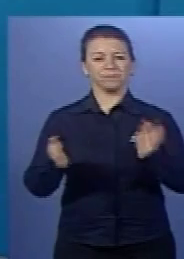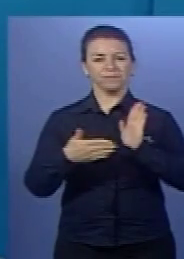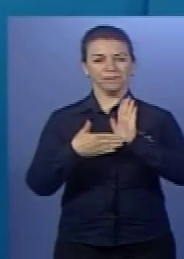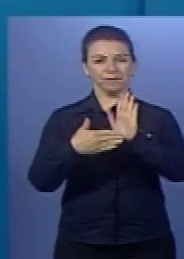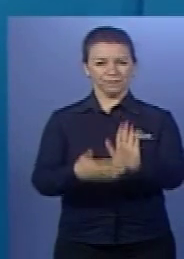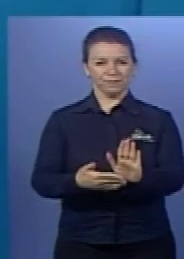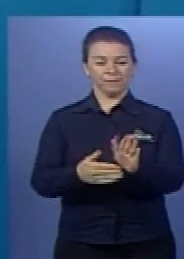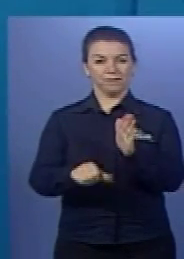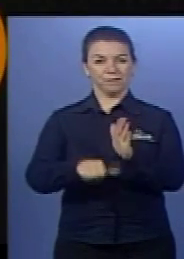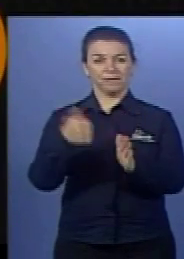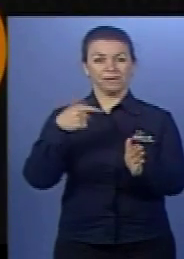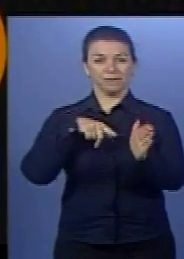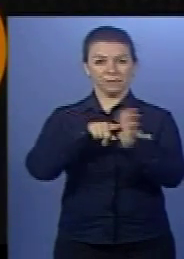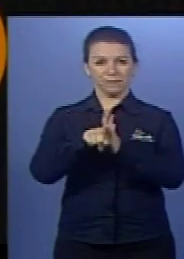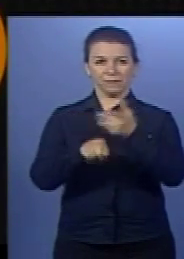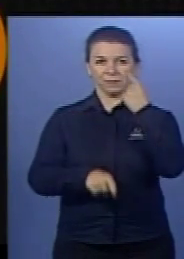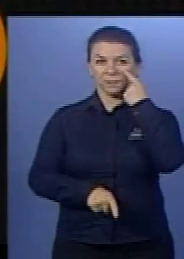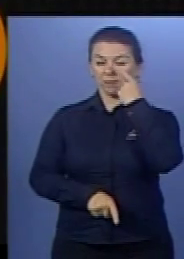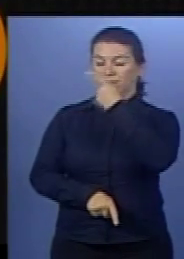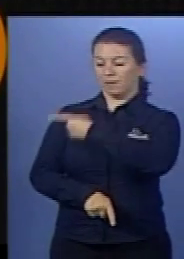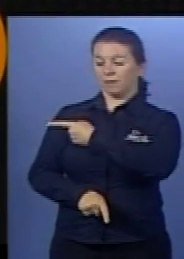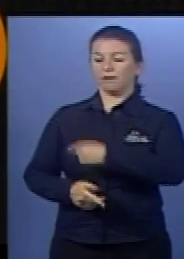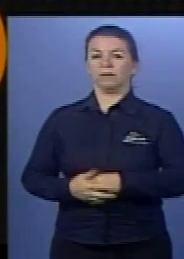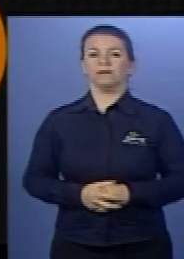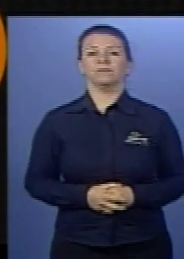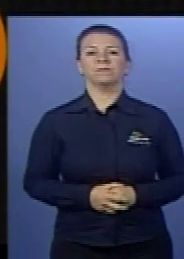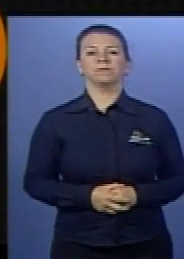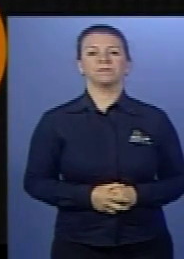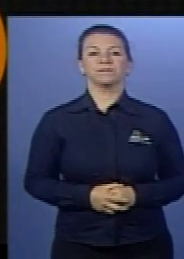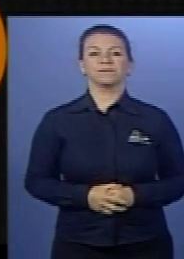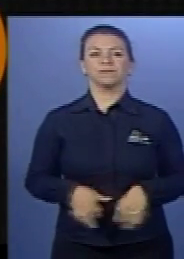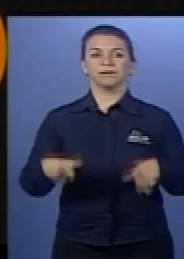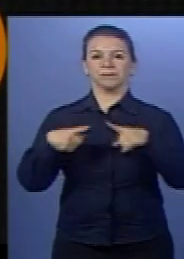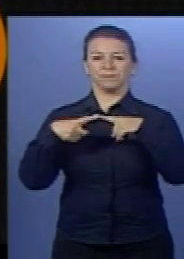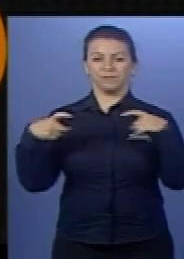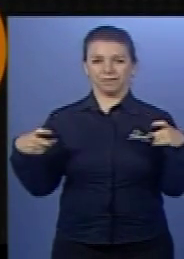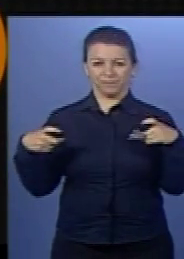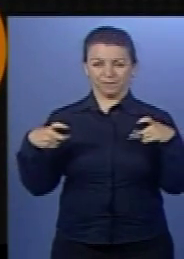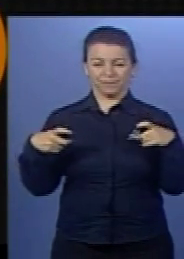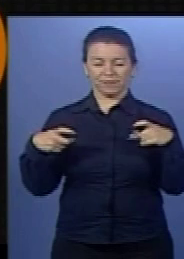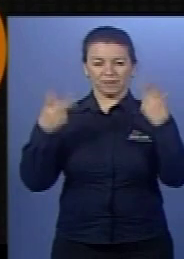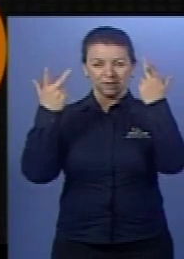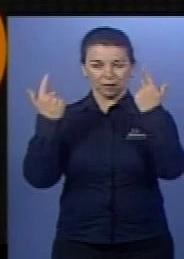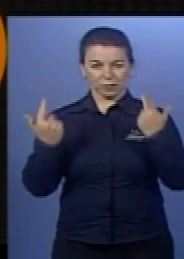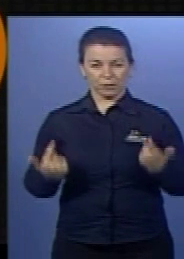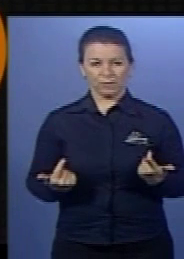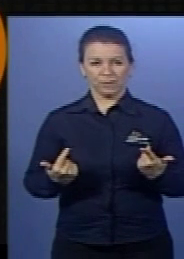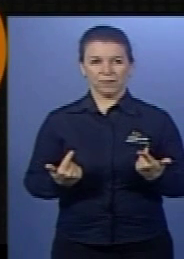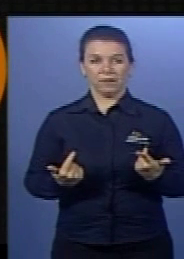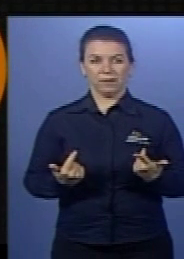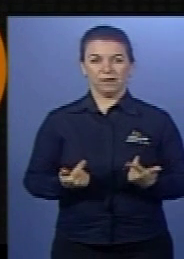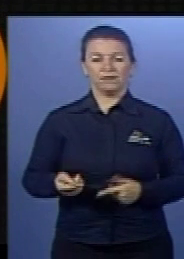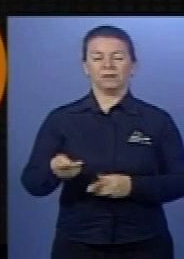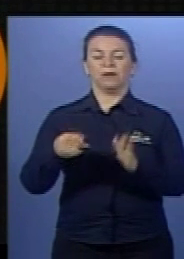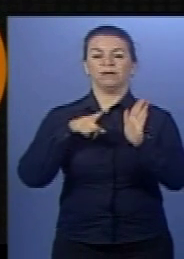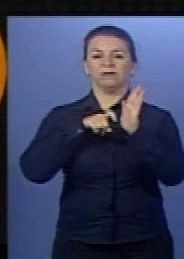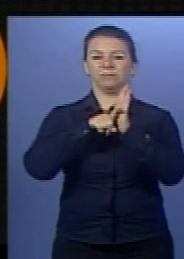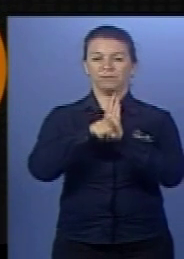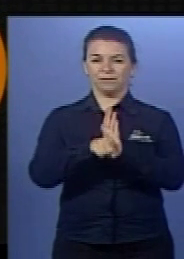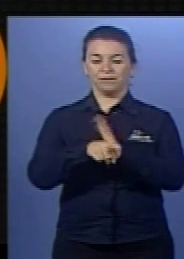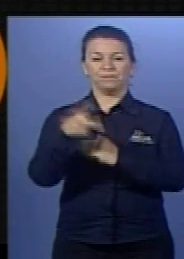resolver a primeira questão. Dá uma olhadinha lá comigo. Então, Ciência, Natureza, Biologia, Aula 2, beleza?